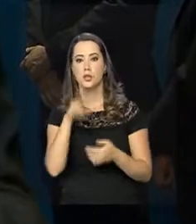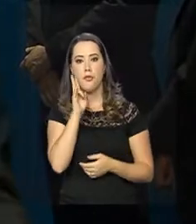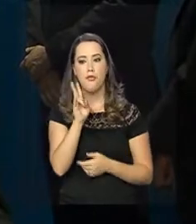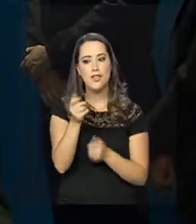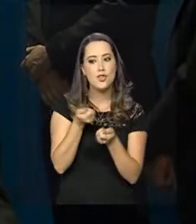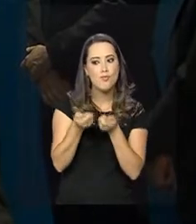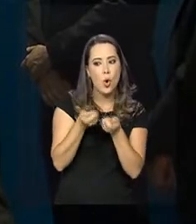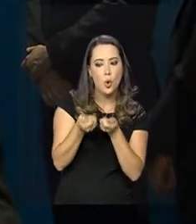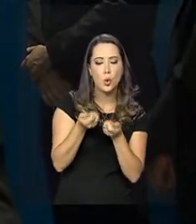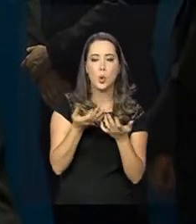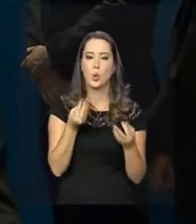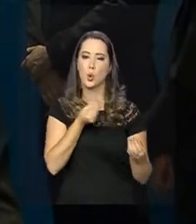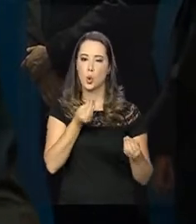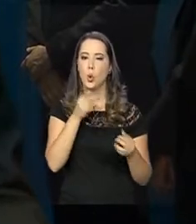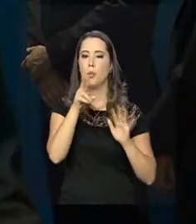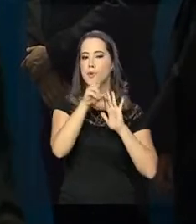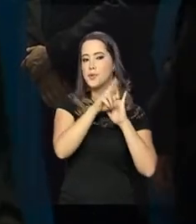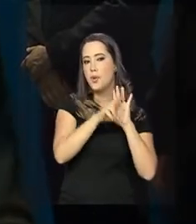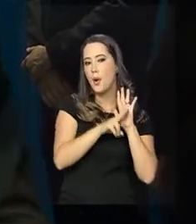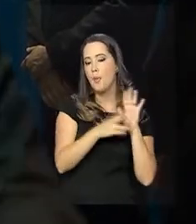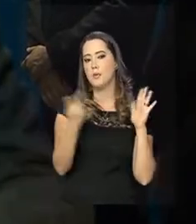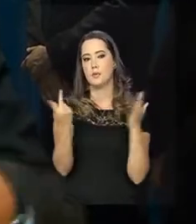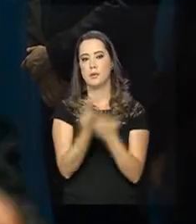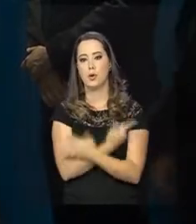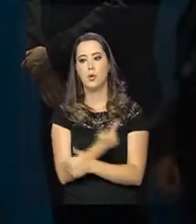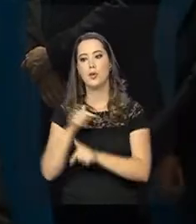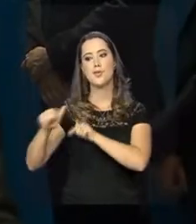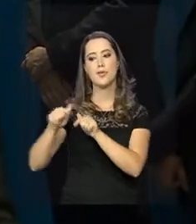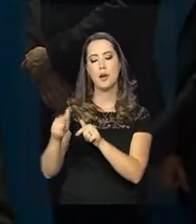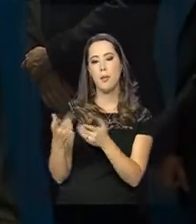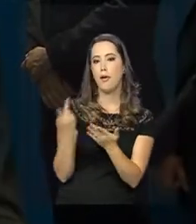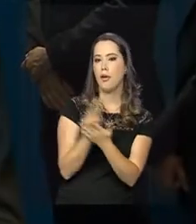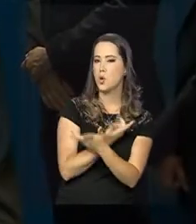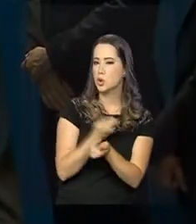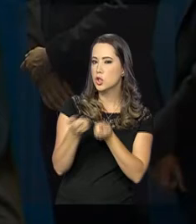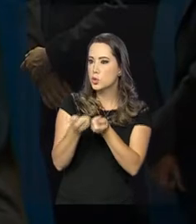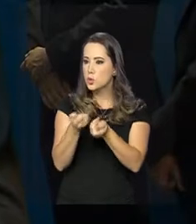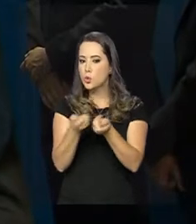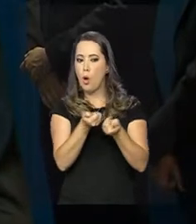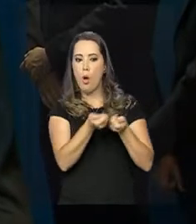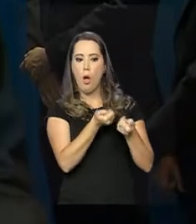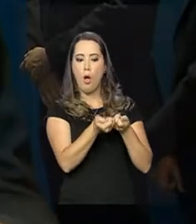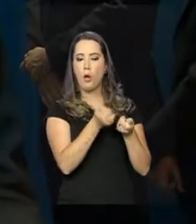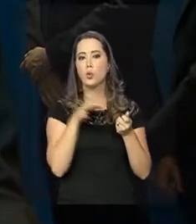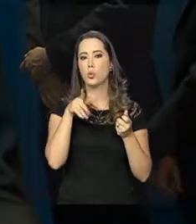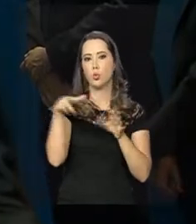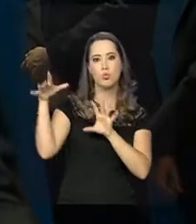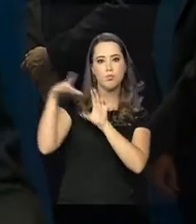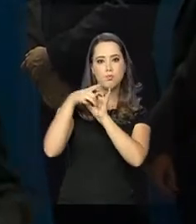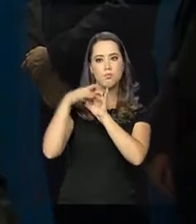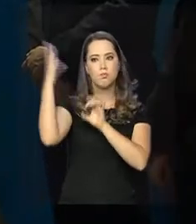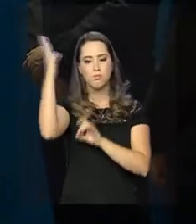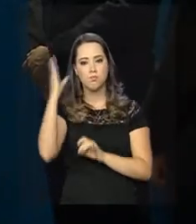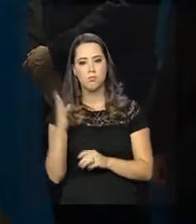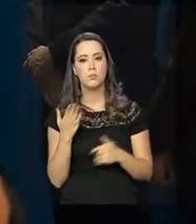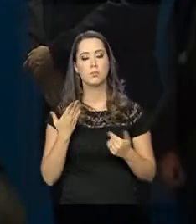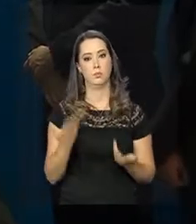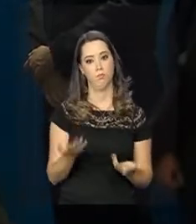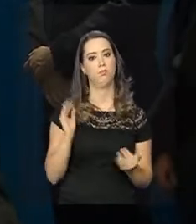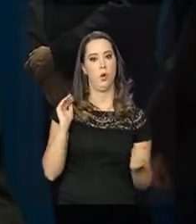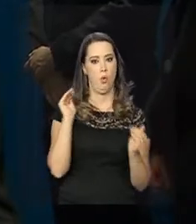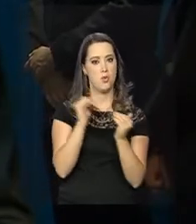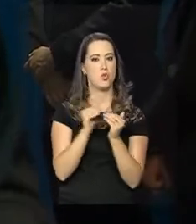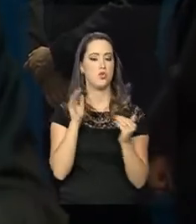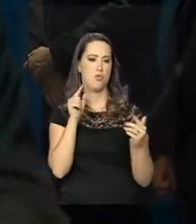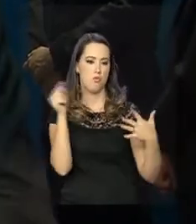controle das medidas que estão sendo adotadas, das ações nessas áreas e também o alcance de metas aí nessas áreas. Então,